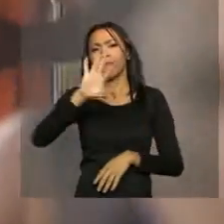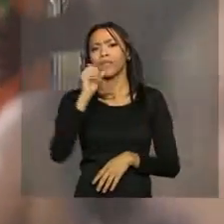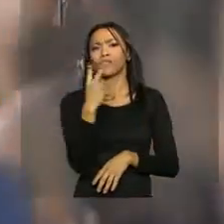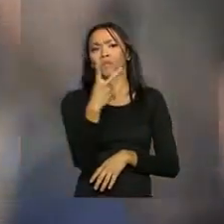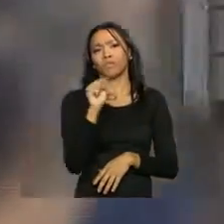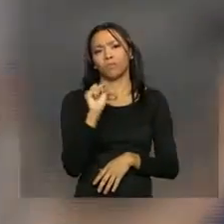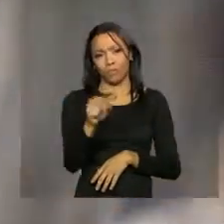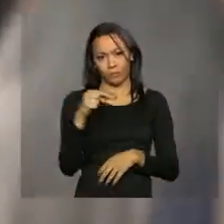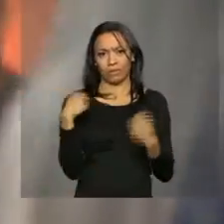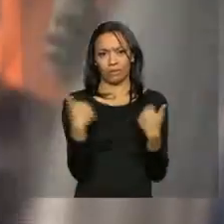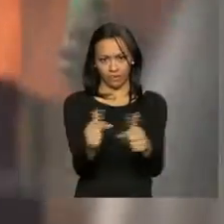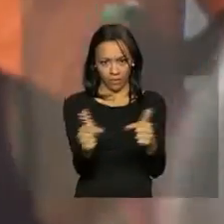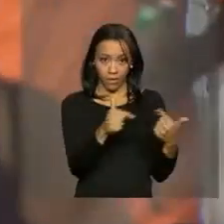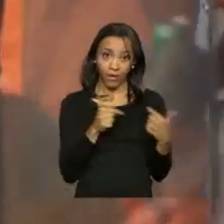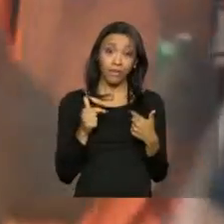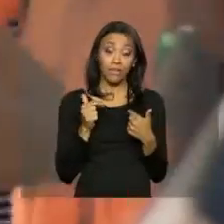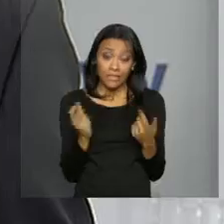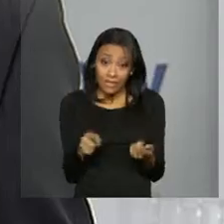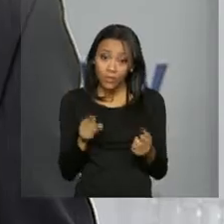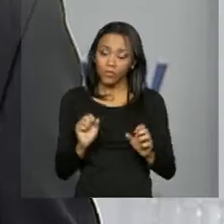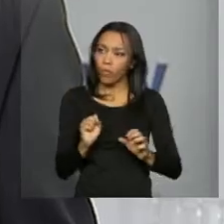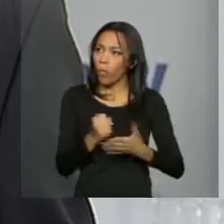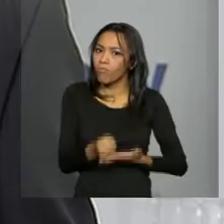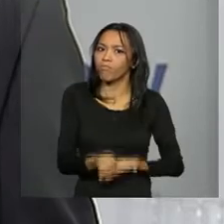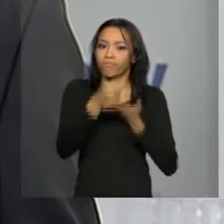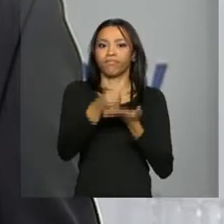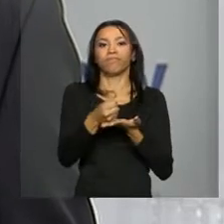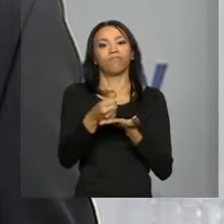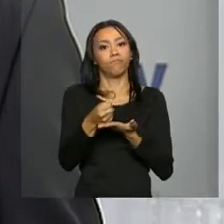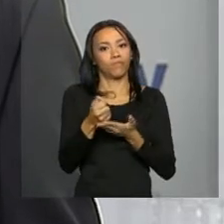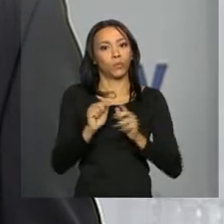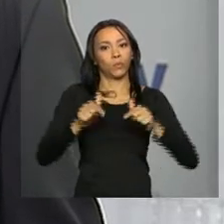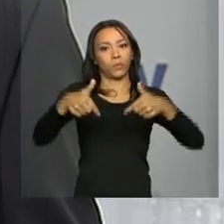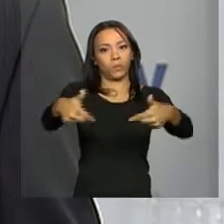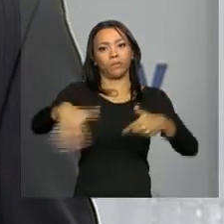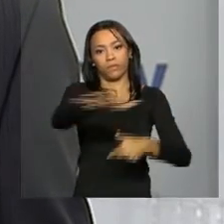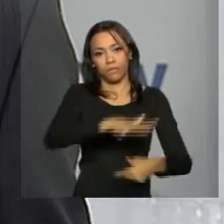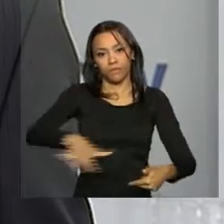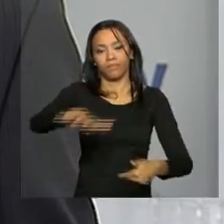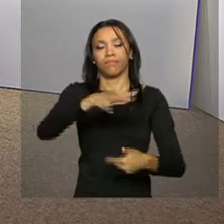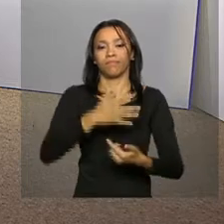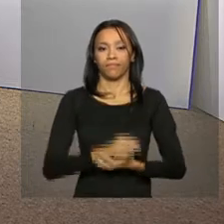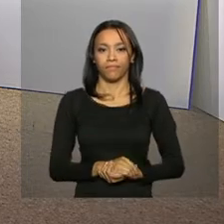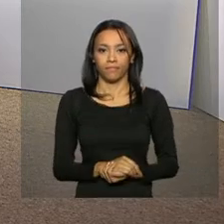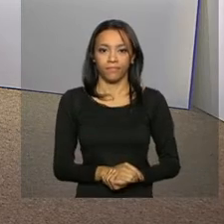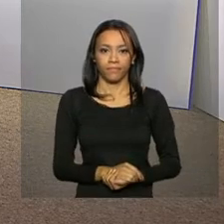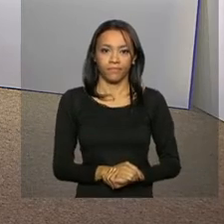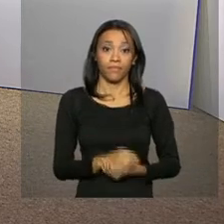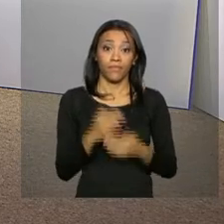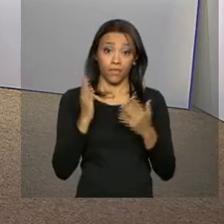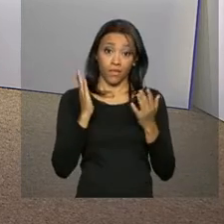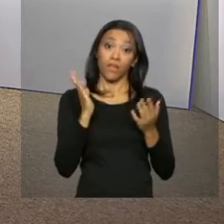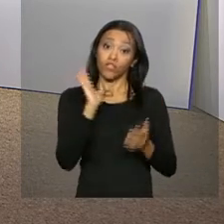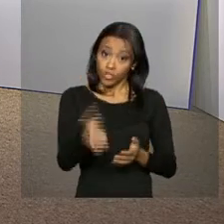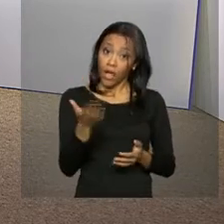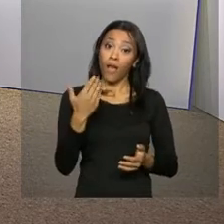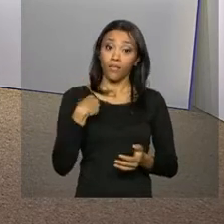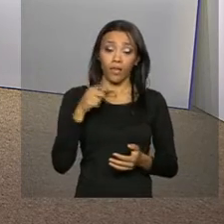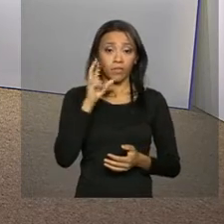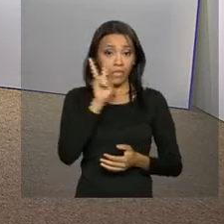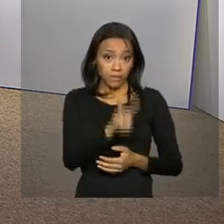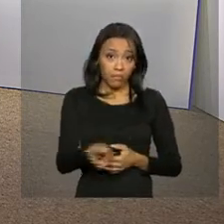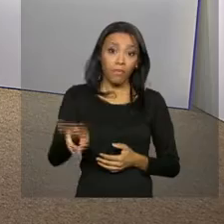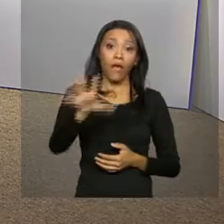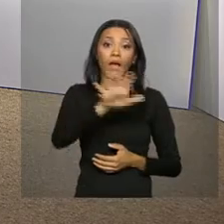postos de trabalho, o que ajudou a alavancar a economia da região. De Uberlândia, Ney Pereira. E nós já estamos com imagens ao